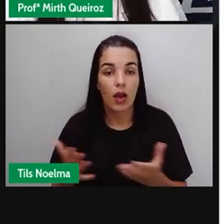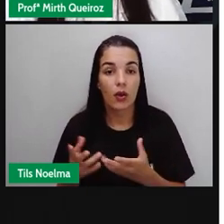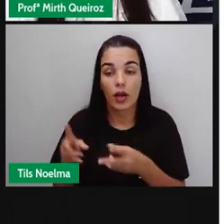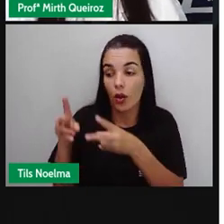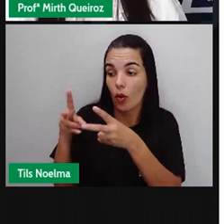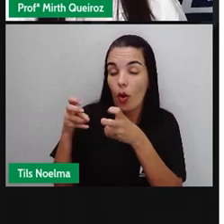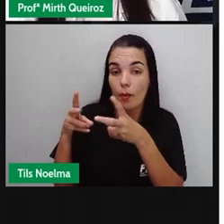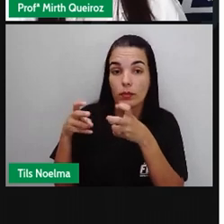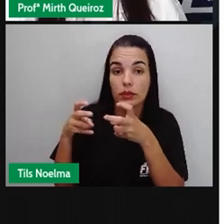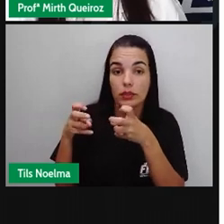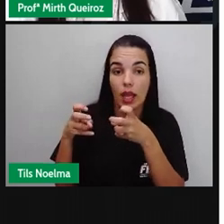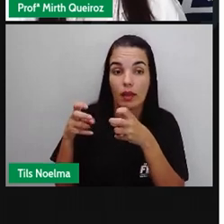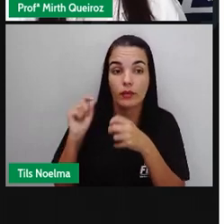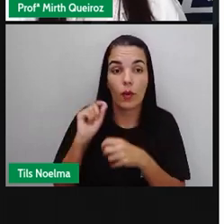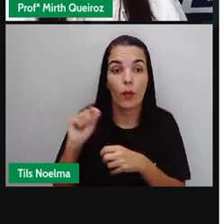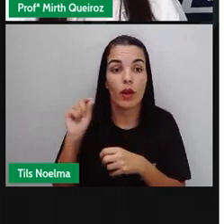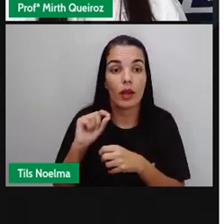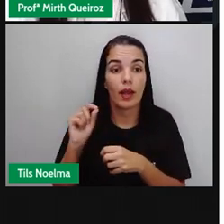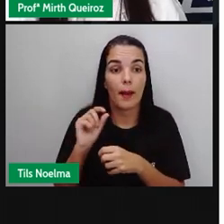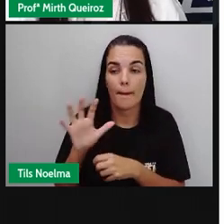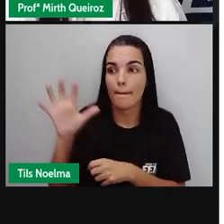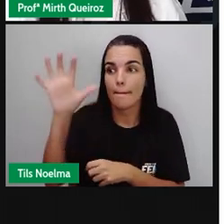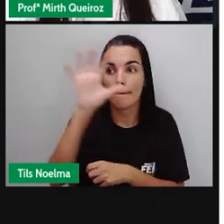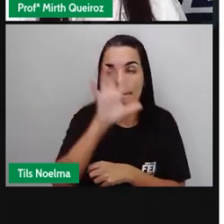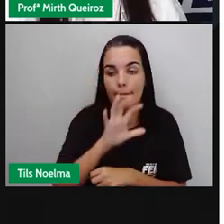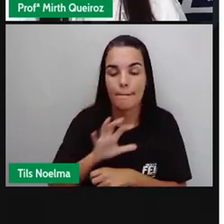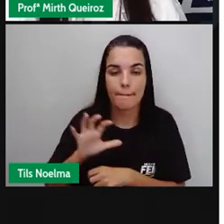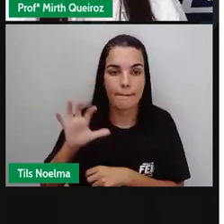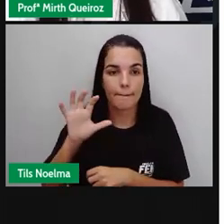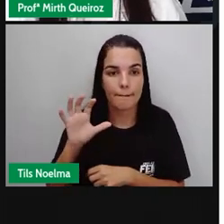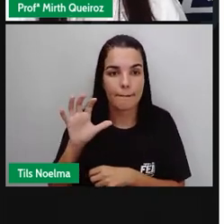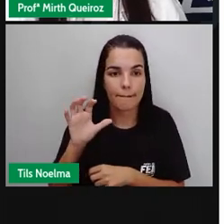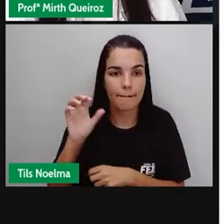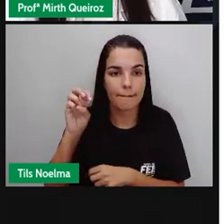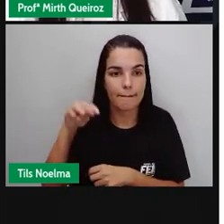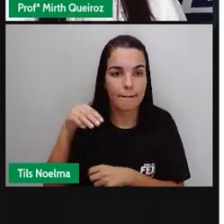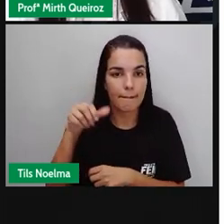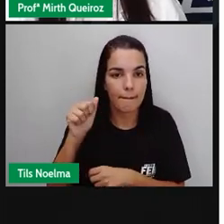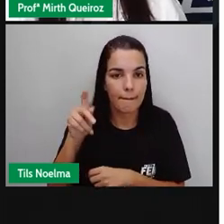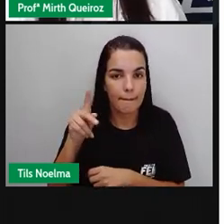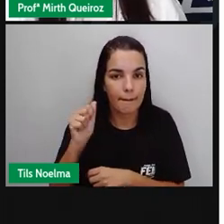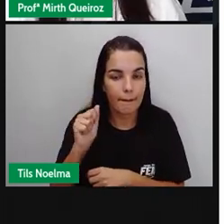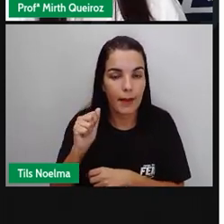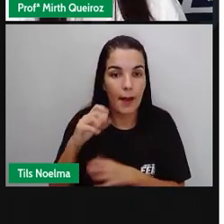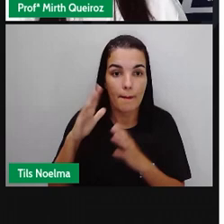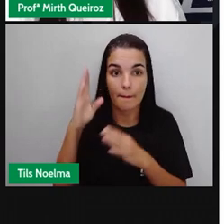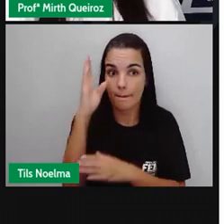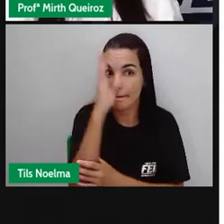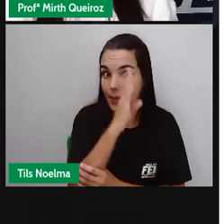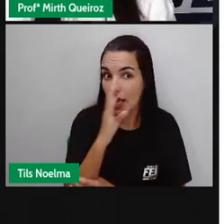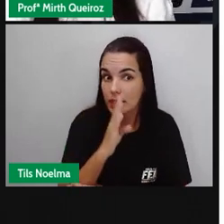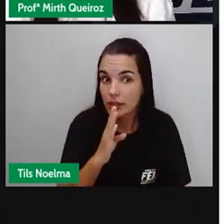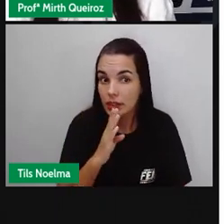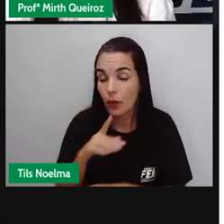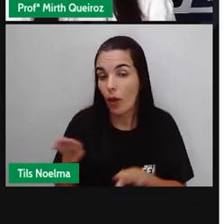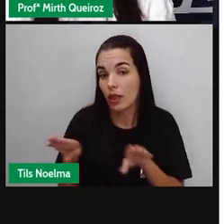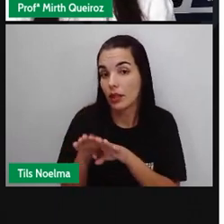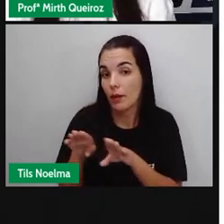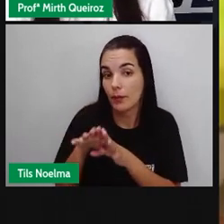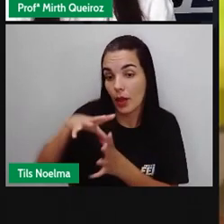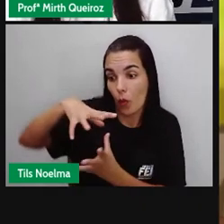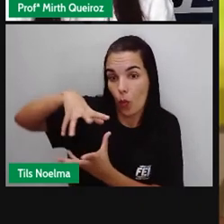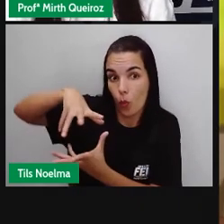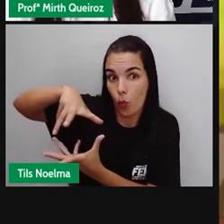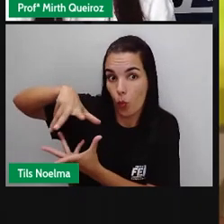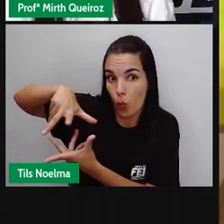Observem esses dois mapas. A gente tem aqui o mapa do Brasil e nós temos aqui o mapa MUND, né? O mapa do